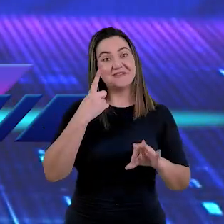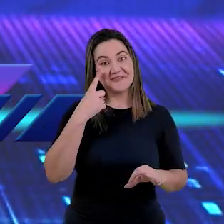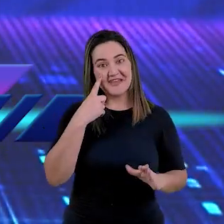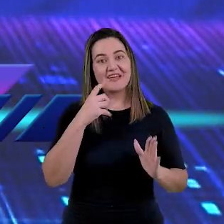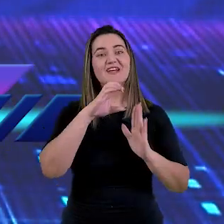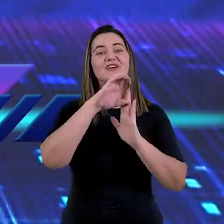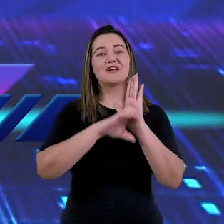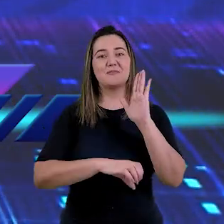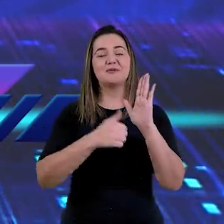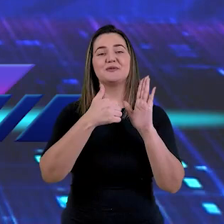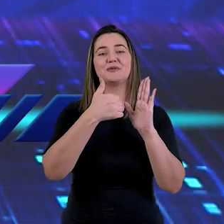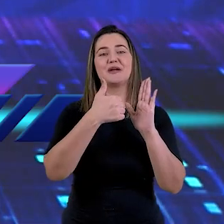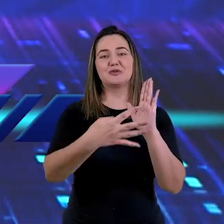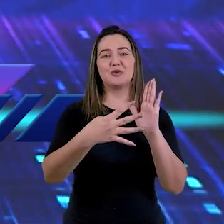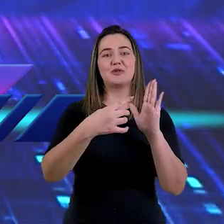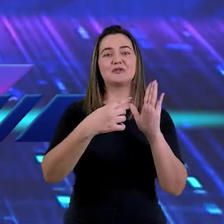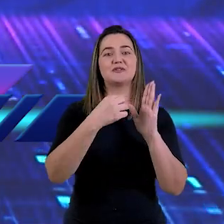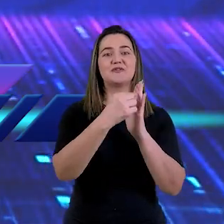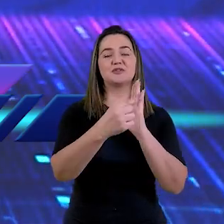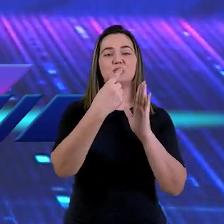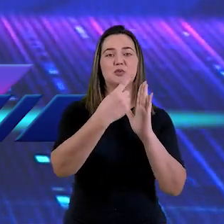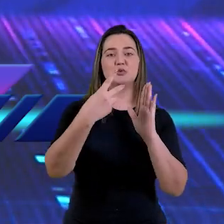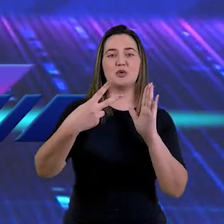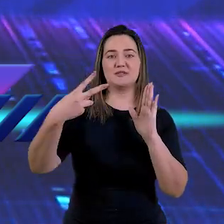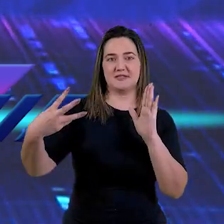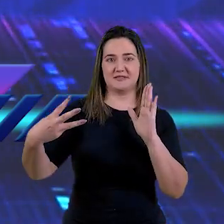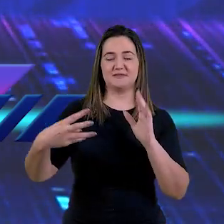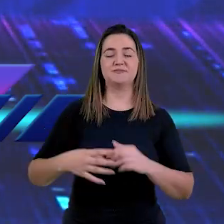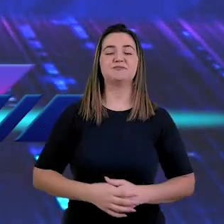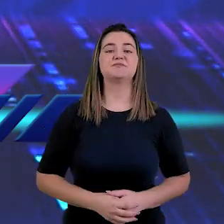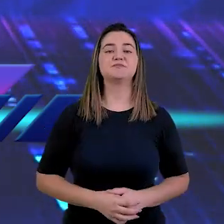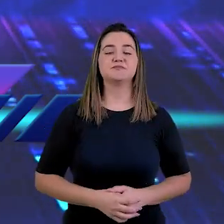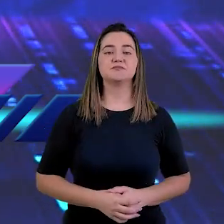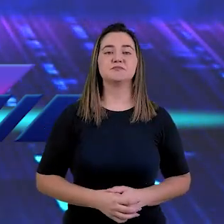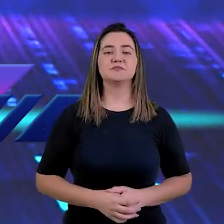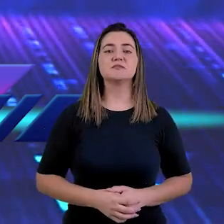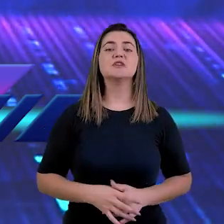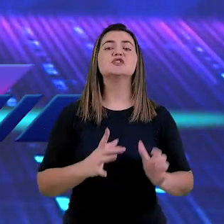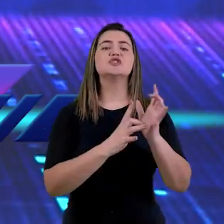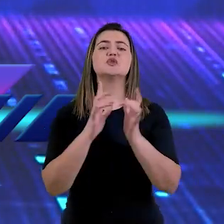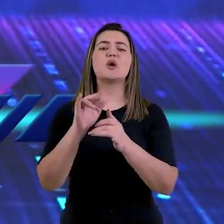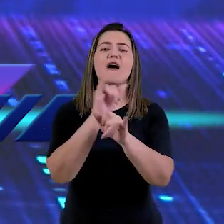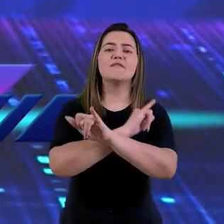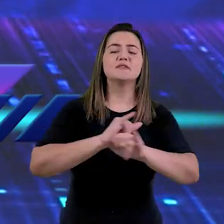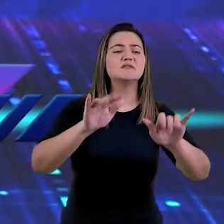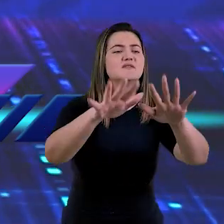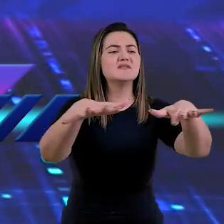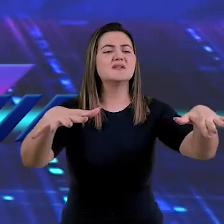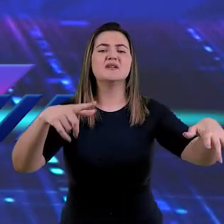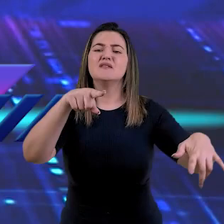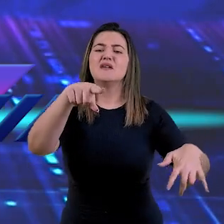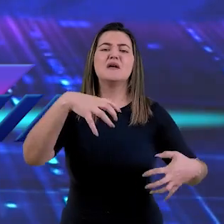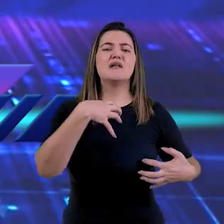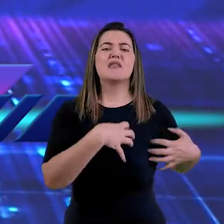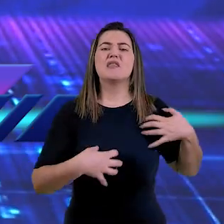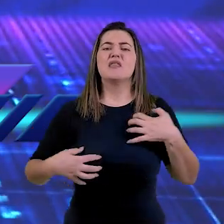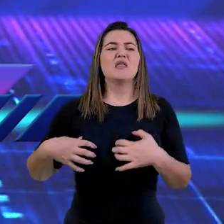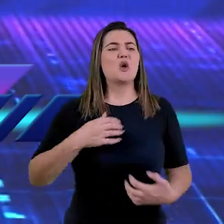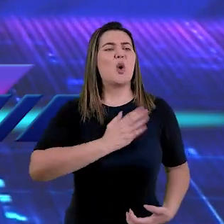em João capítulo 14 versículos 1, 2 e 3. Olha o que diz da palavra de Deus, não se turbe o vosso coração.